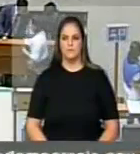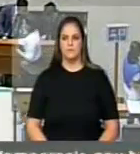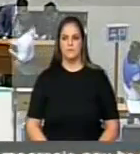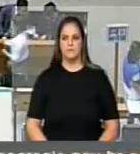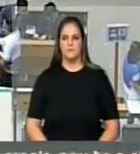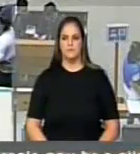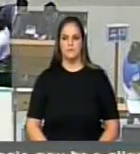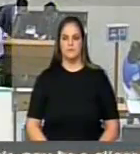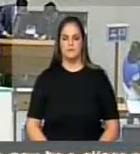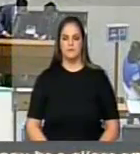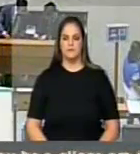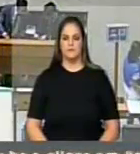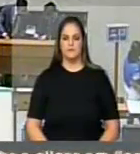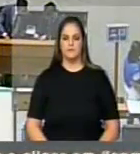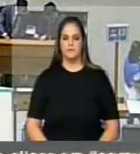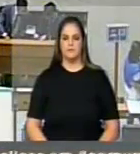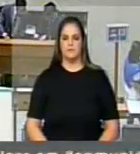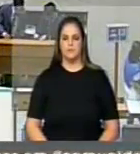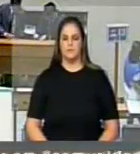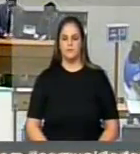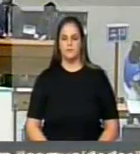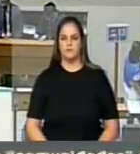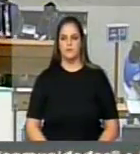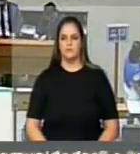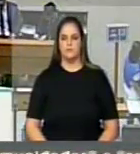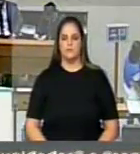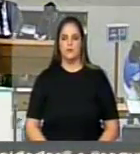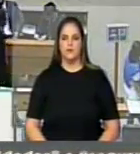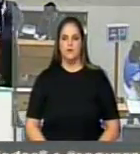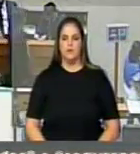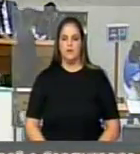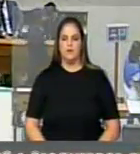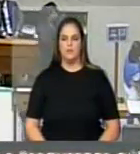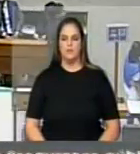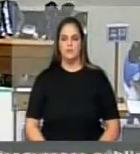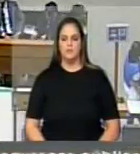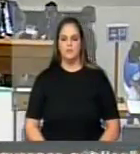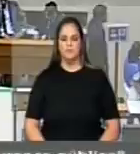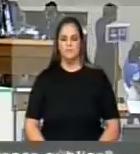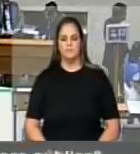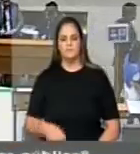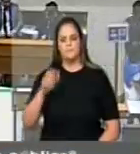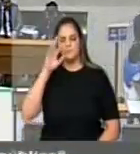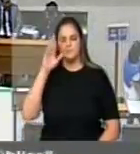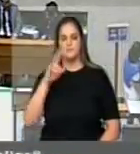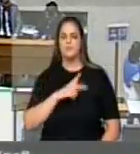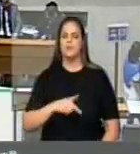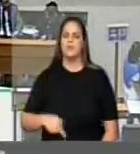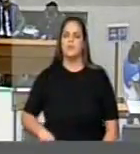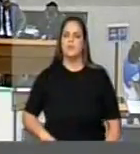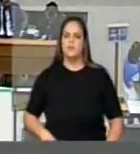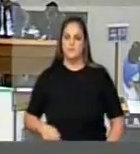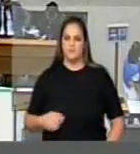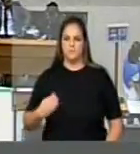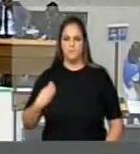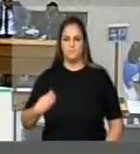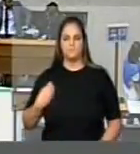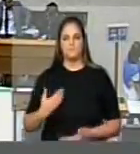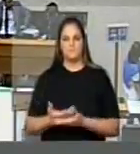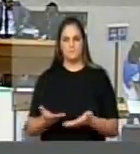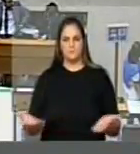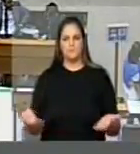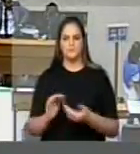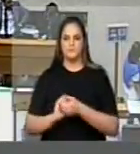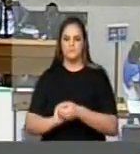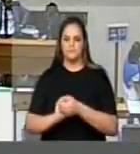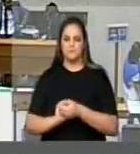Agora em Brasília, meio-dia e trinta e dois, você acompanha a sessão do Congresso Nacional. Com a palavra o deputado Mauro Pereira, do PMDB do Rio Grande